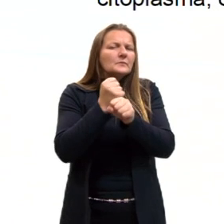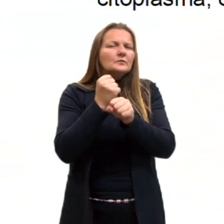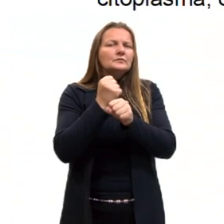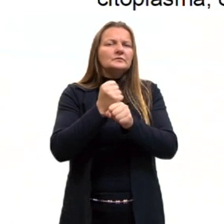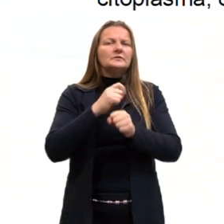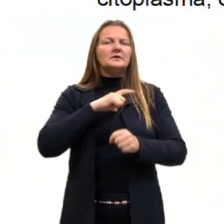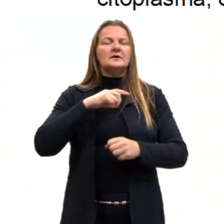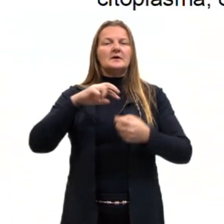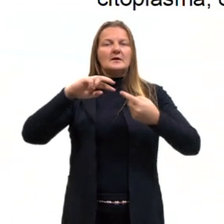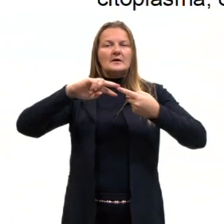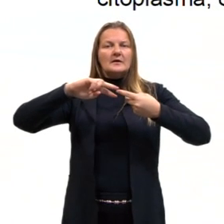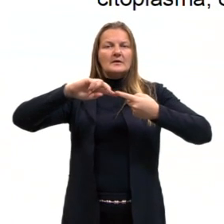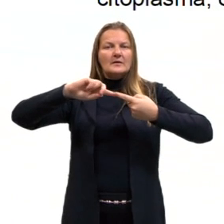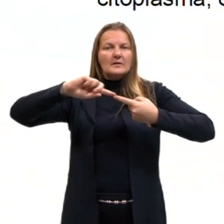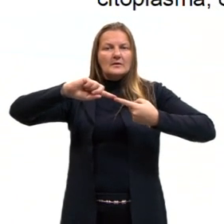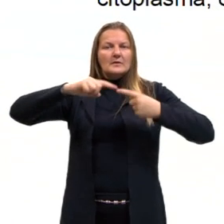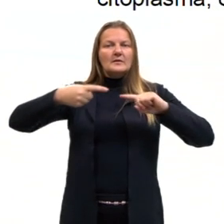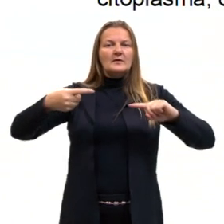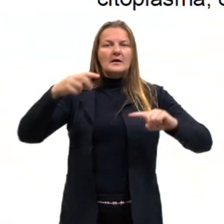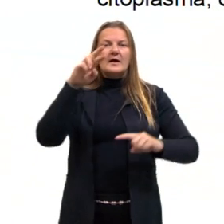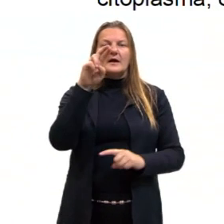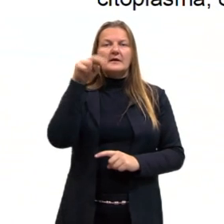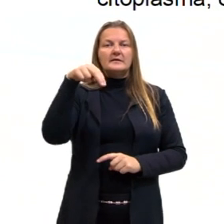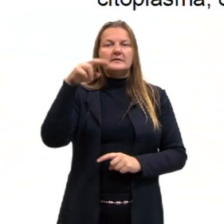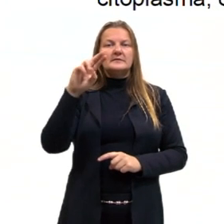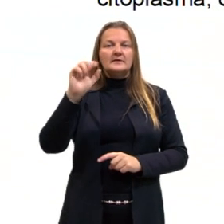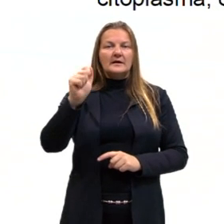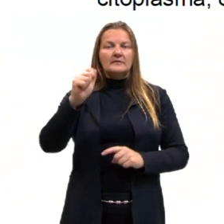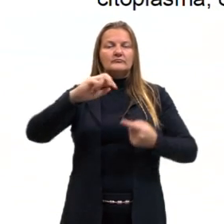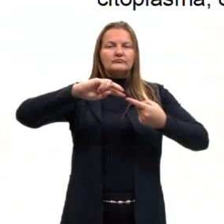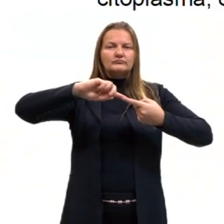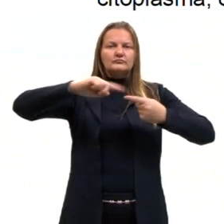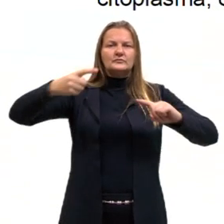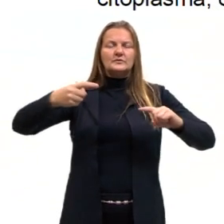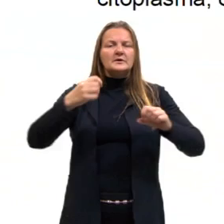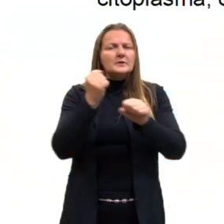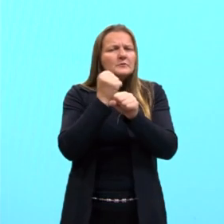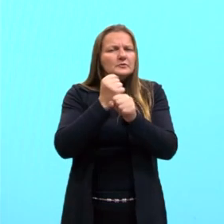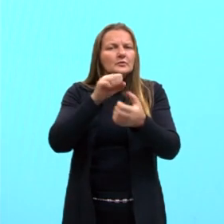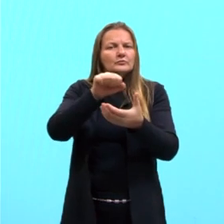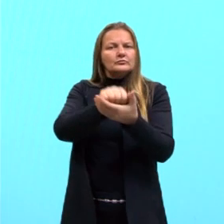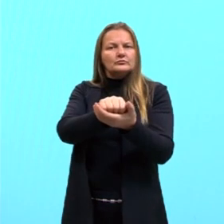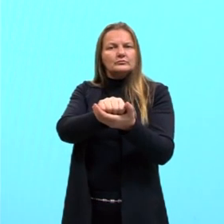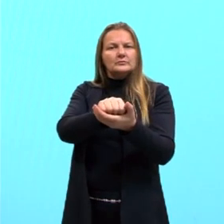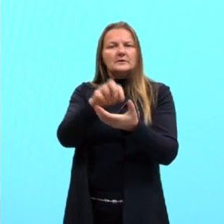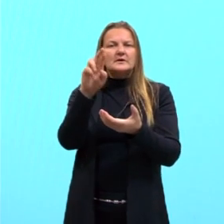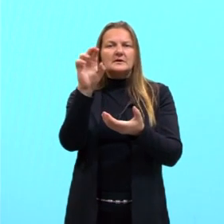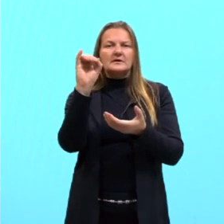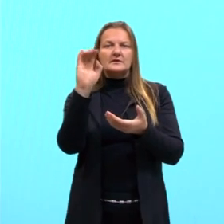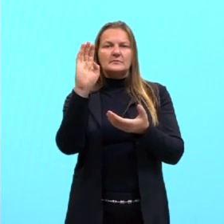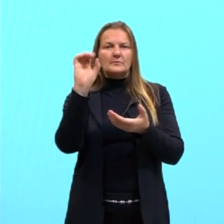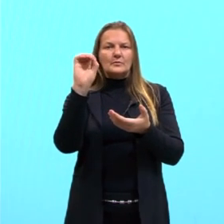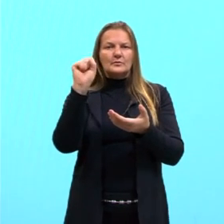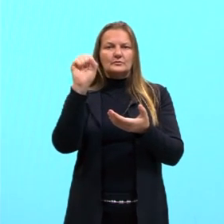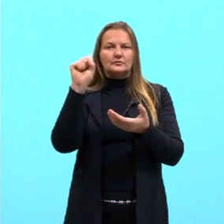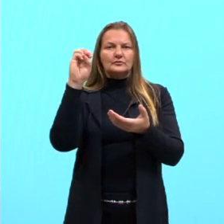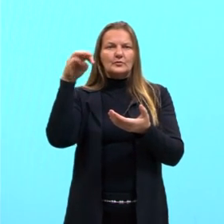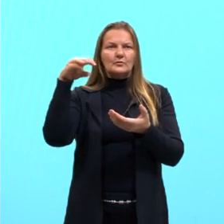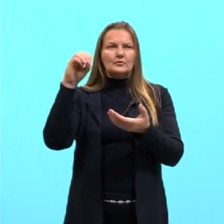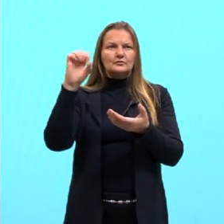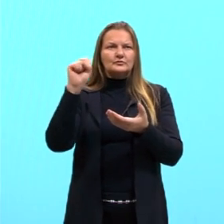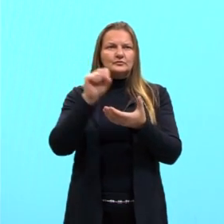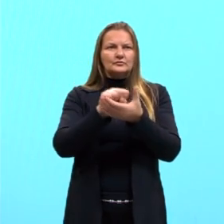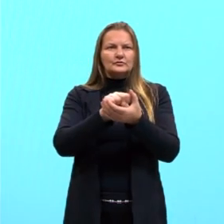RNA e na formação dos ribossomos. Aqui na imagem, vocês podem ver que é a parte mais